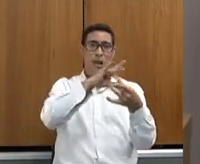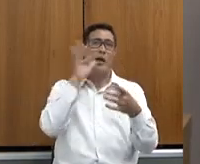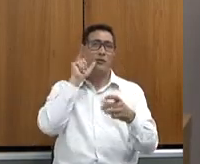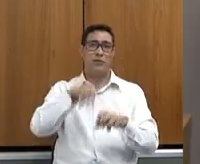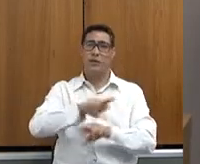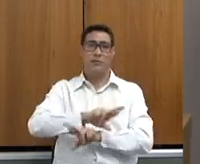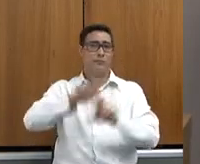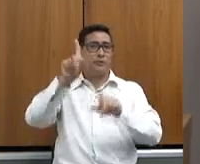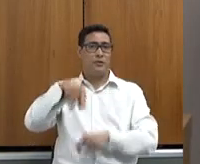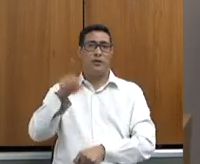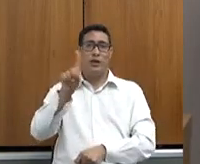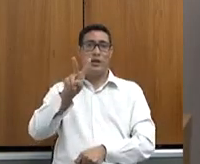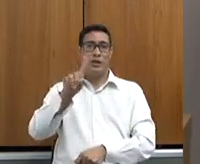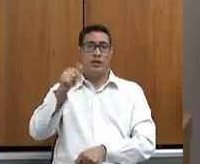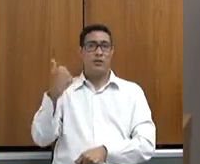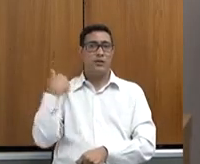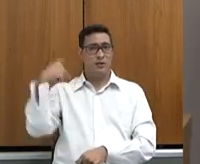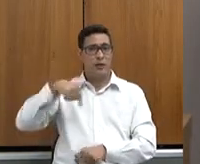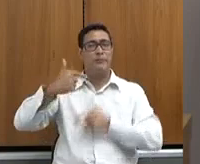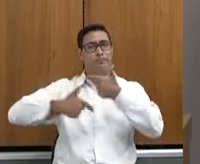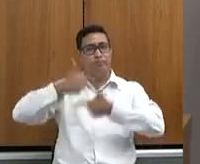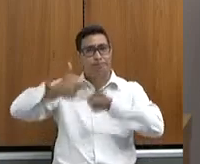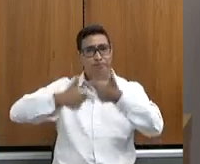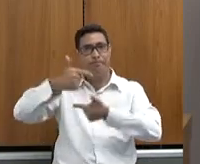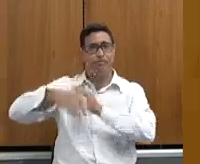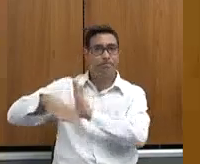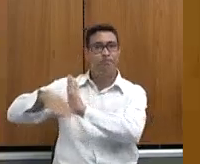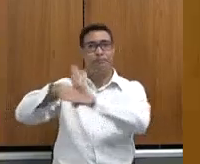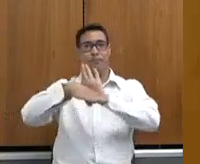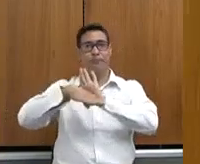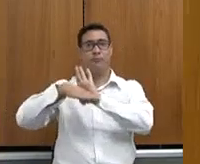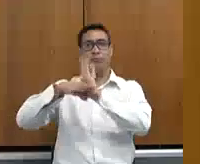ter certeza que estaremos aí para poder trabalharmos em conjunto.